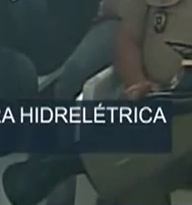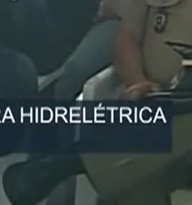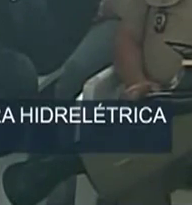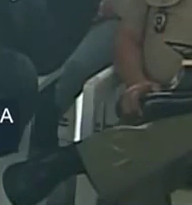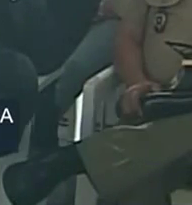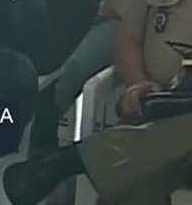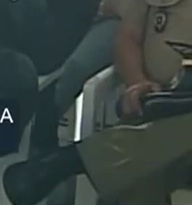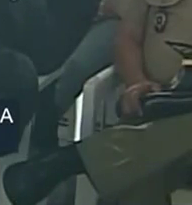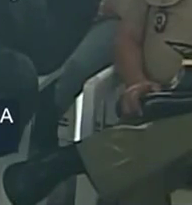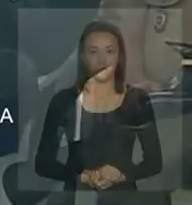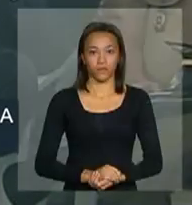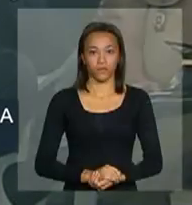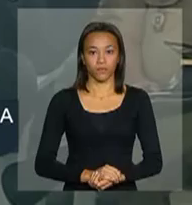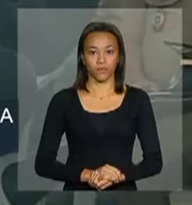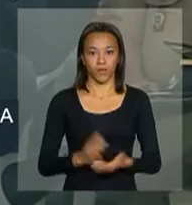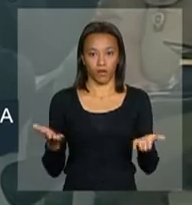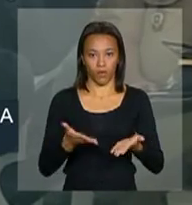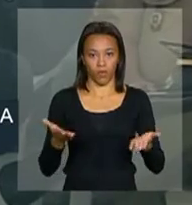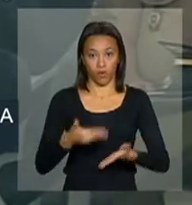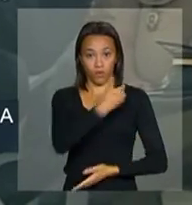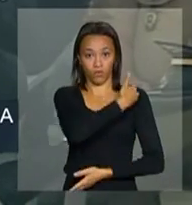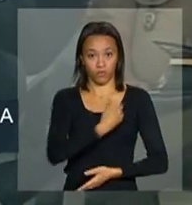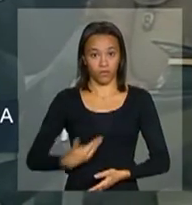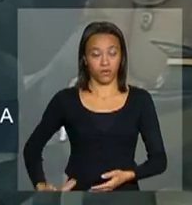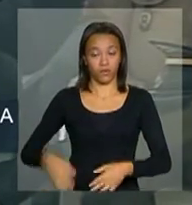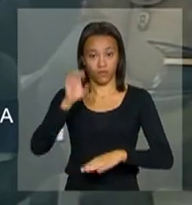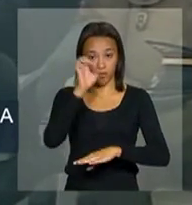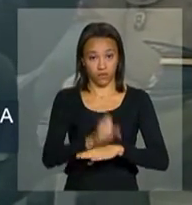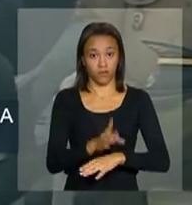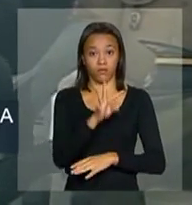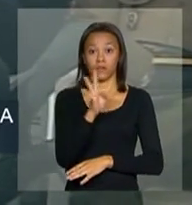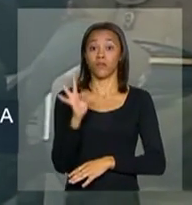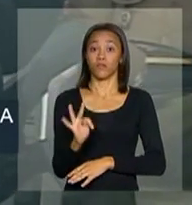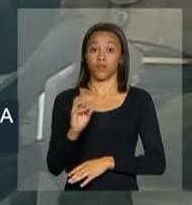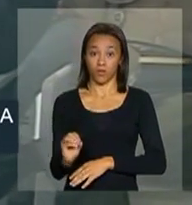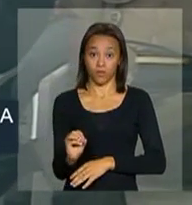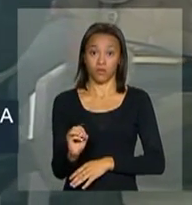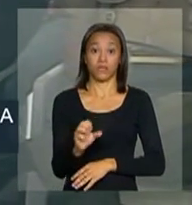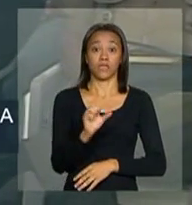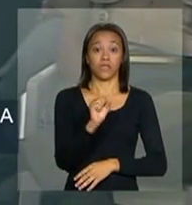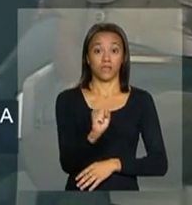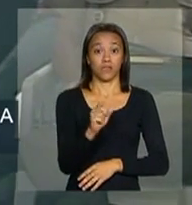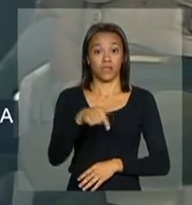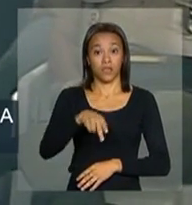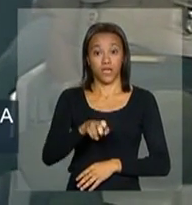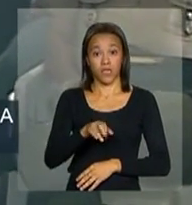Ouviremos a seguir o governador do estado do Tocantins, Siqueira Campos.